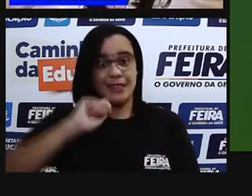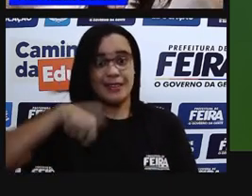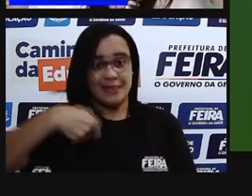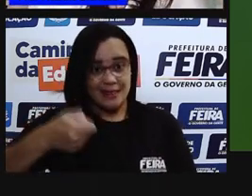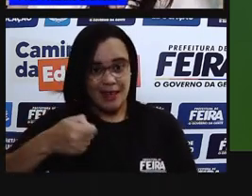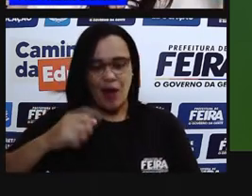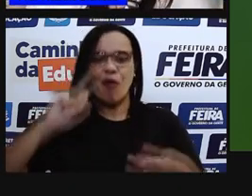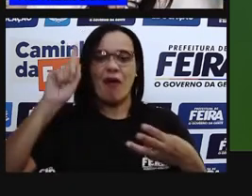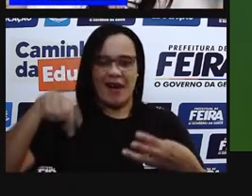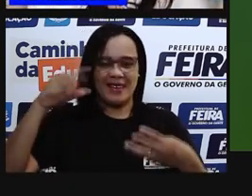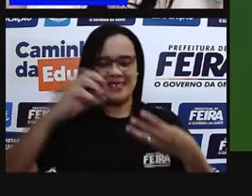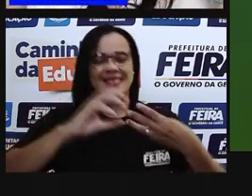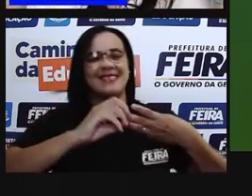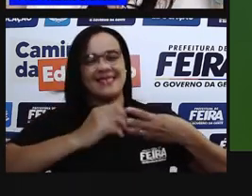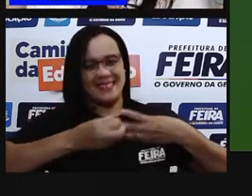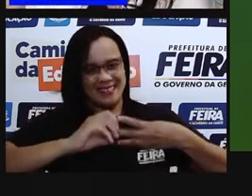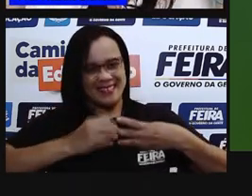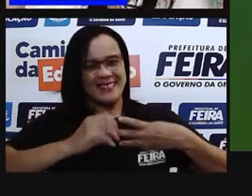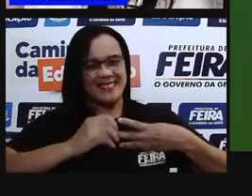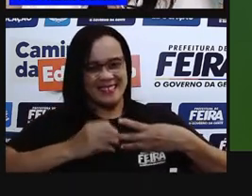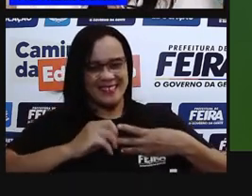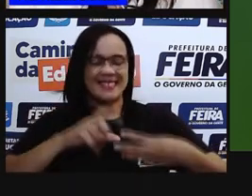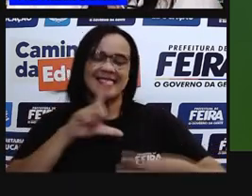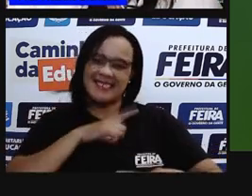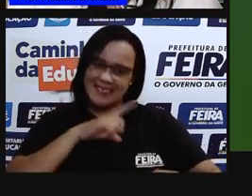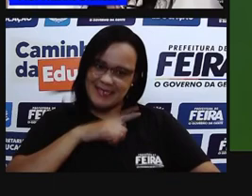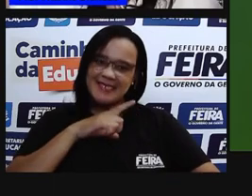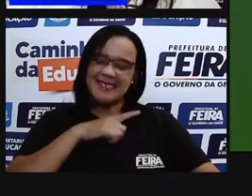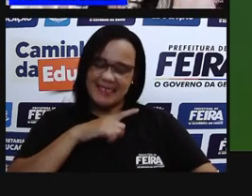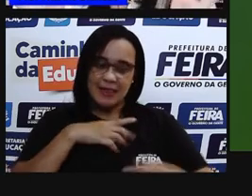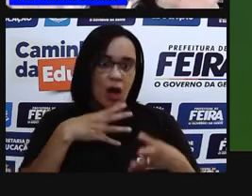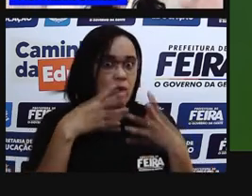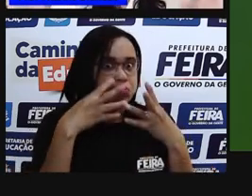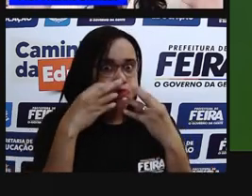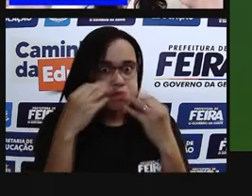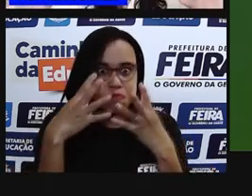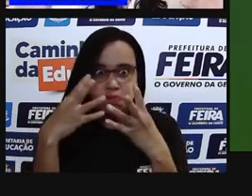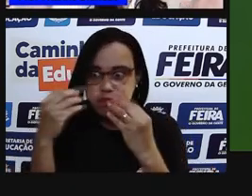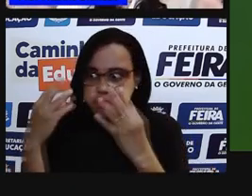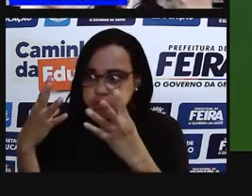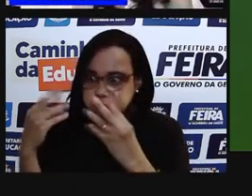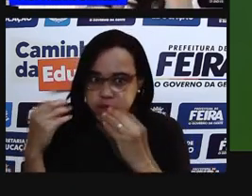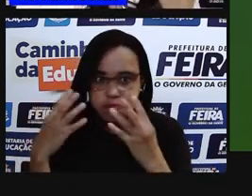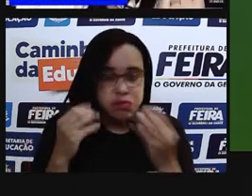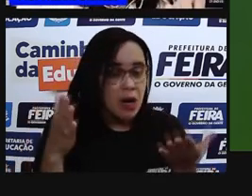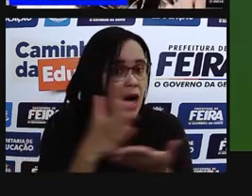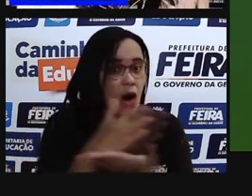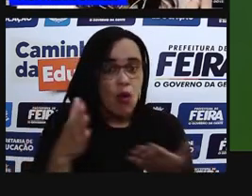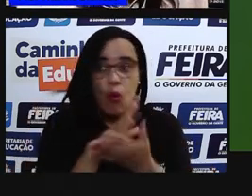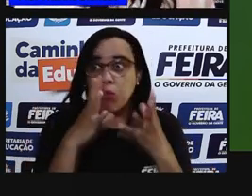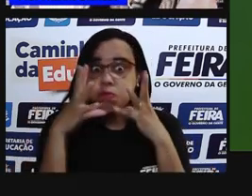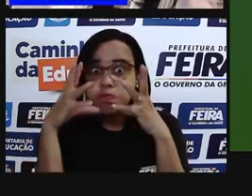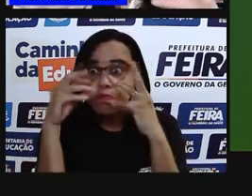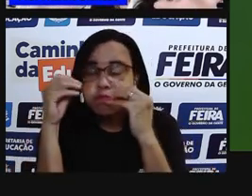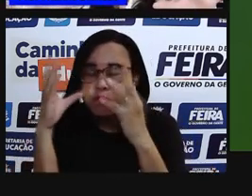humanos, temos trilhões de células. Mas tem seres vivos que vai ter só uma. Nós,